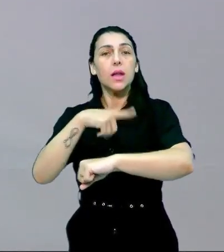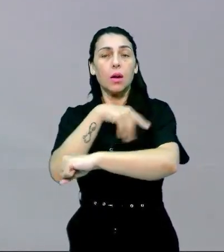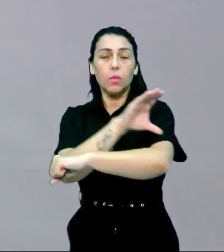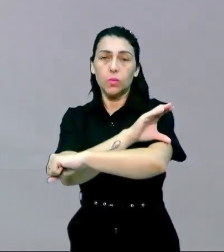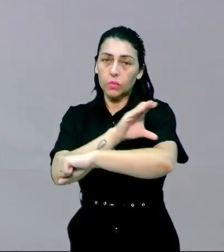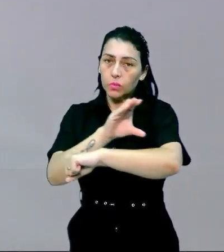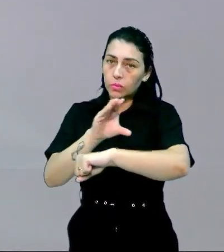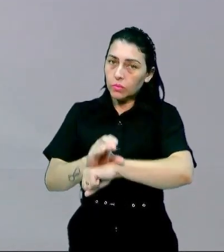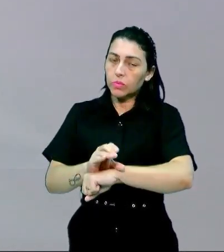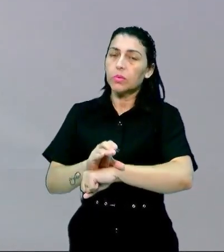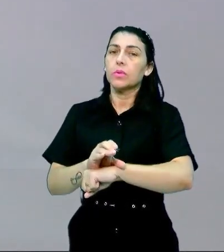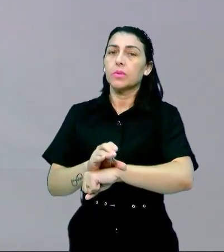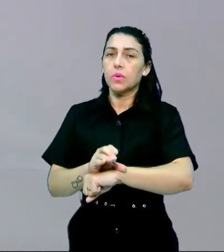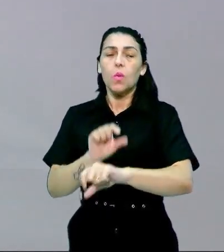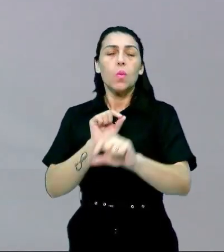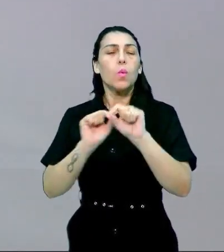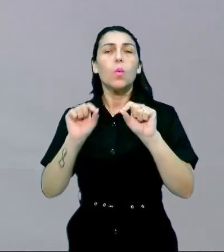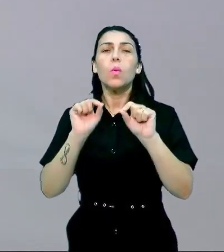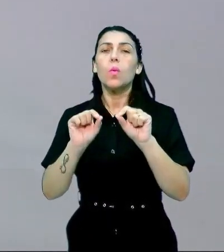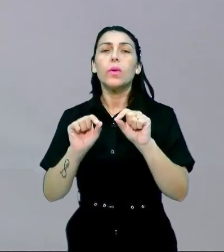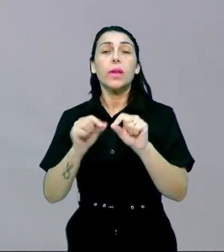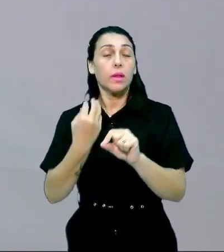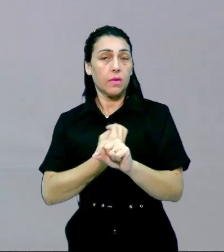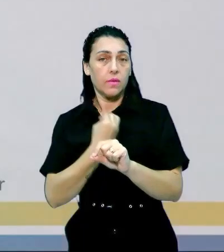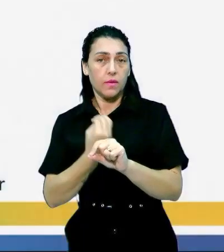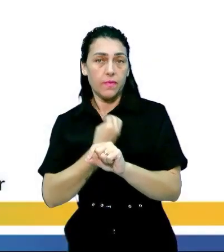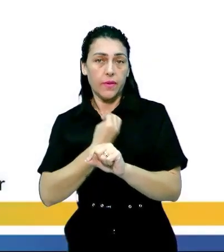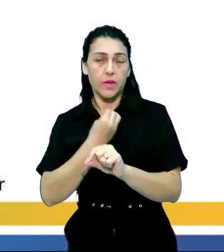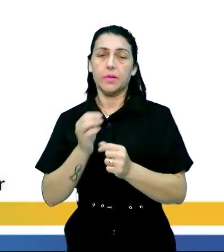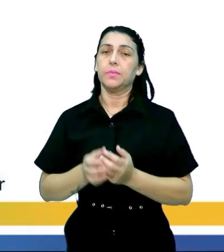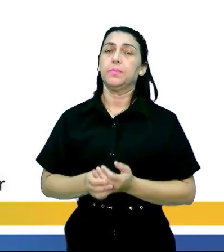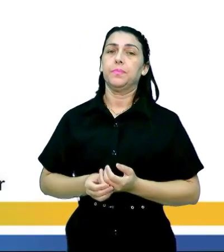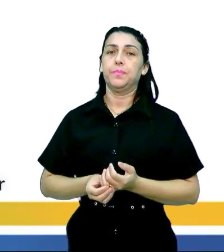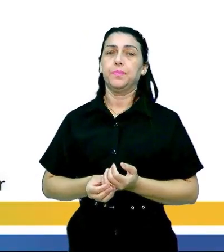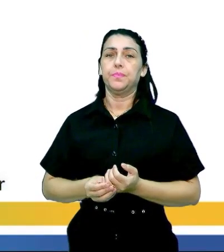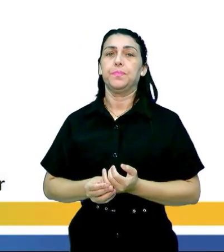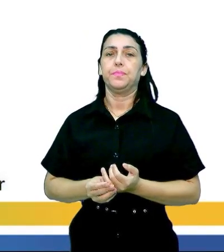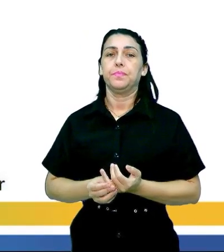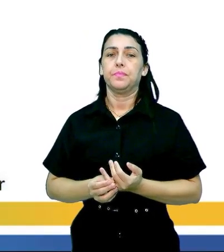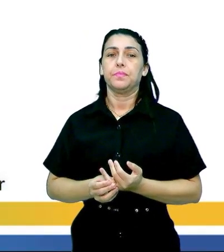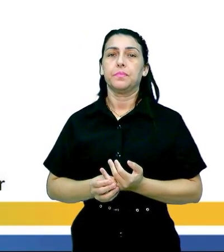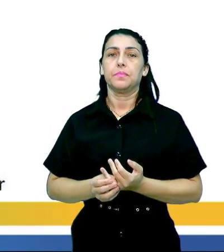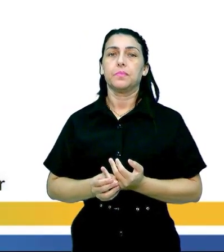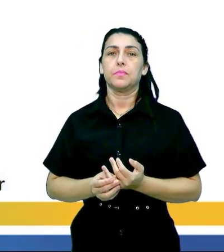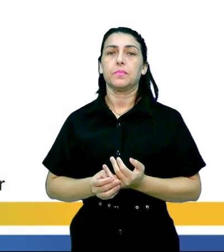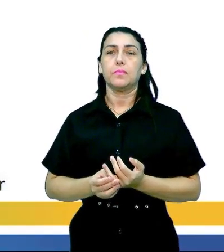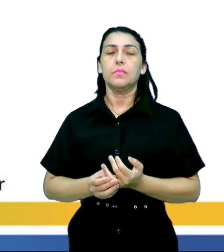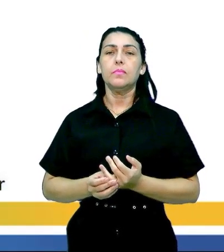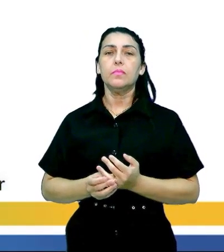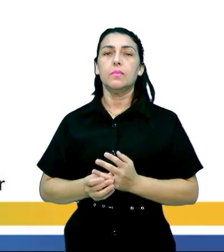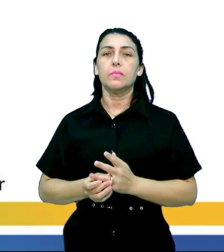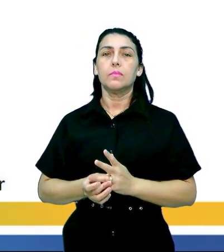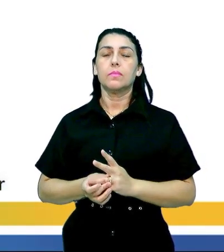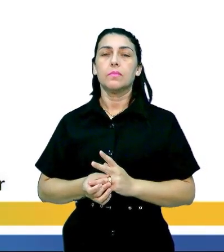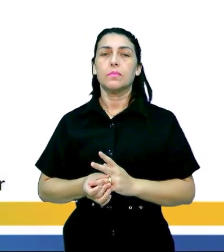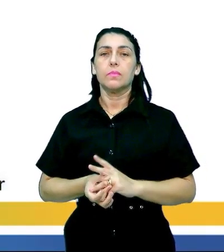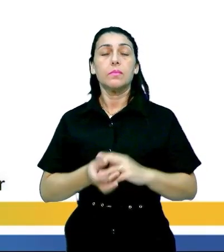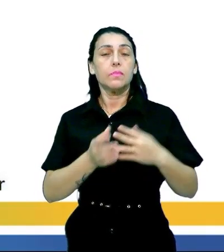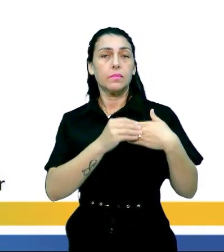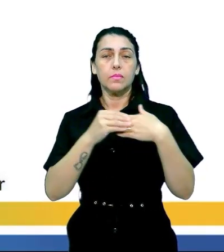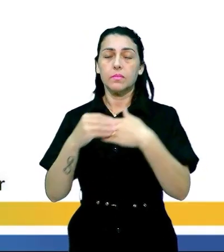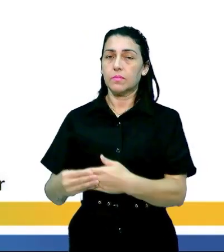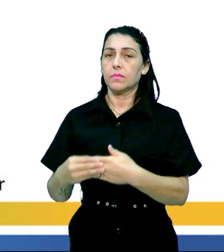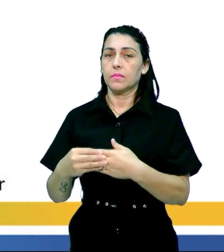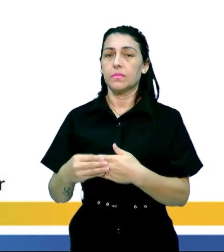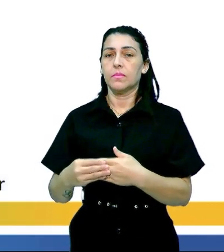cultura o que o que é comum nessa vivência tá galera bom então geralmente aí né ele traz